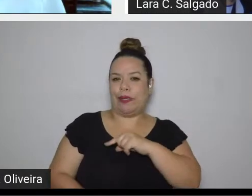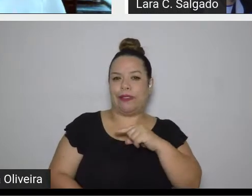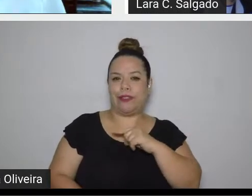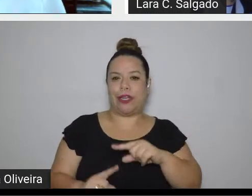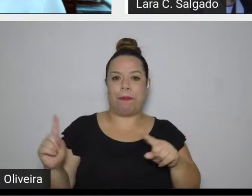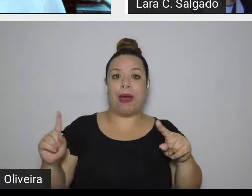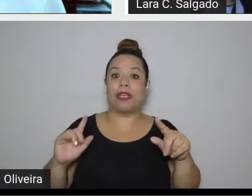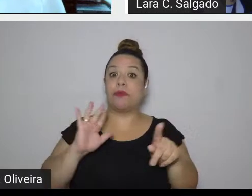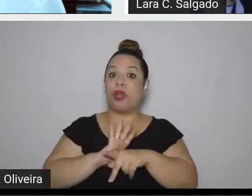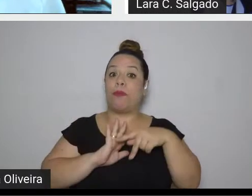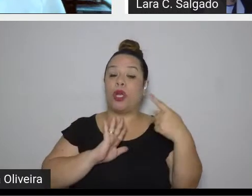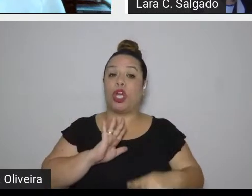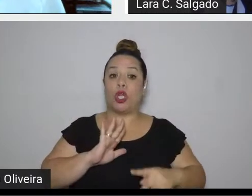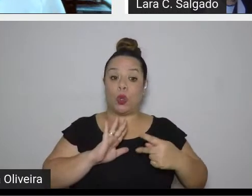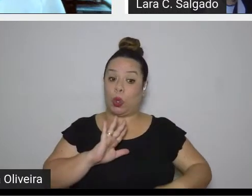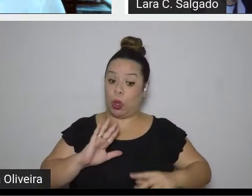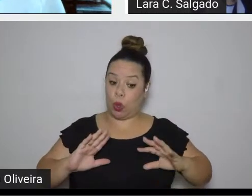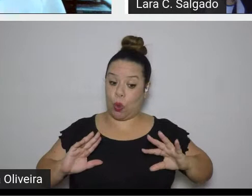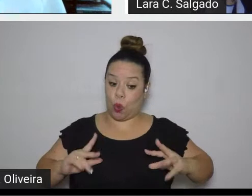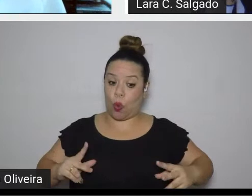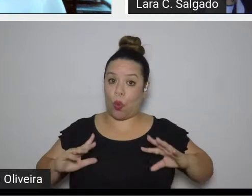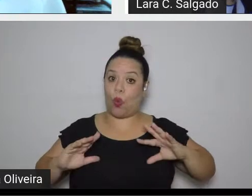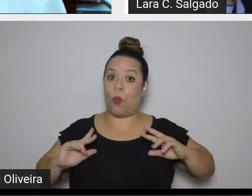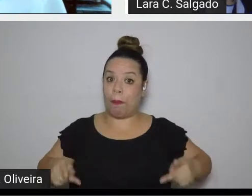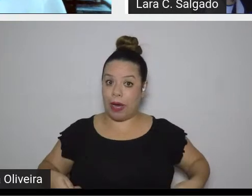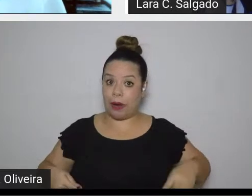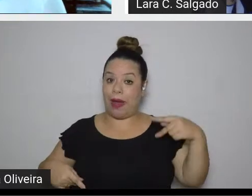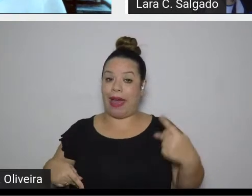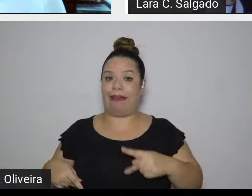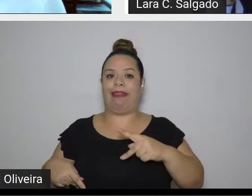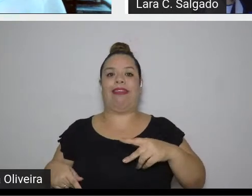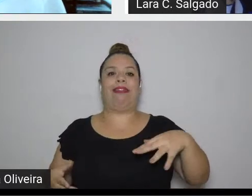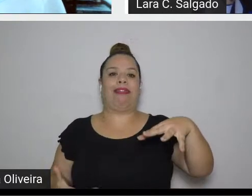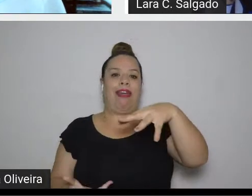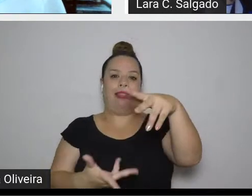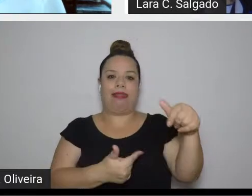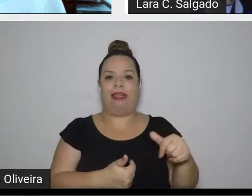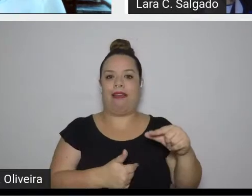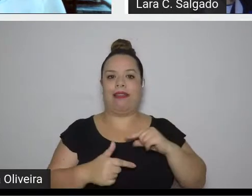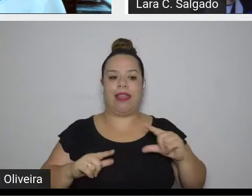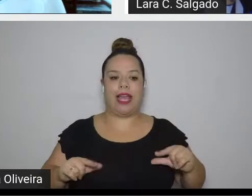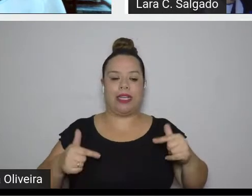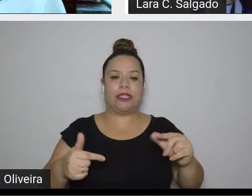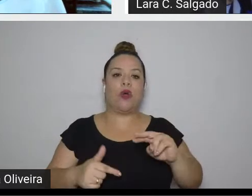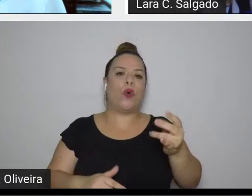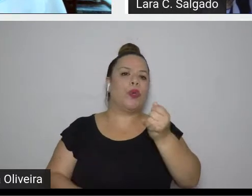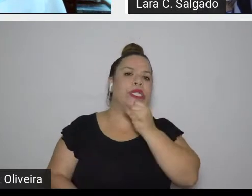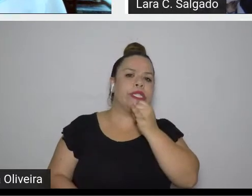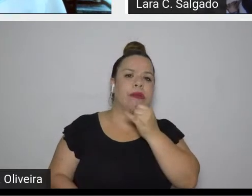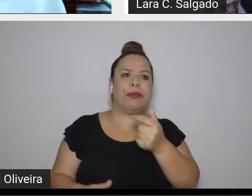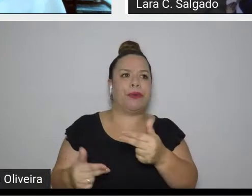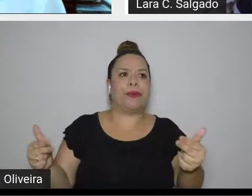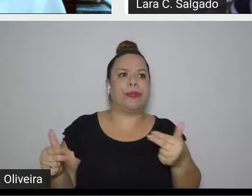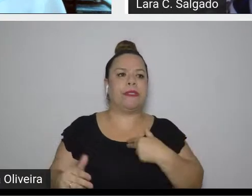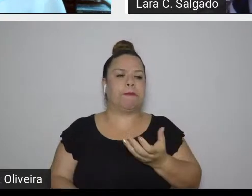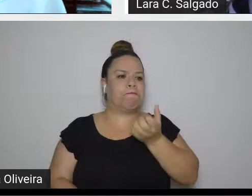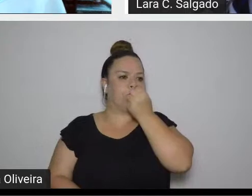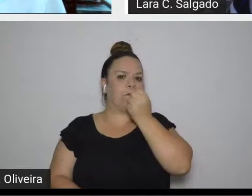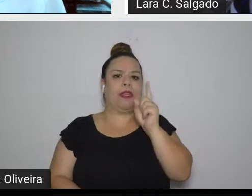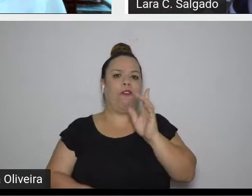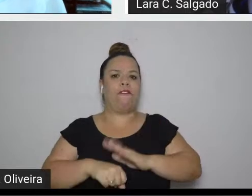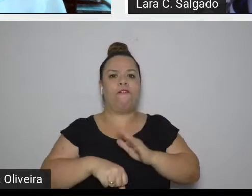na terra, das suas ações e das suas omissões também. e ele